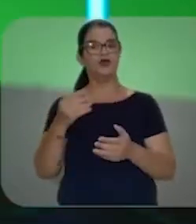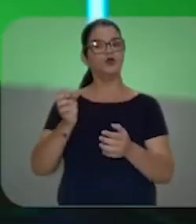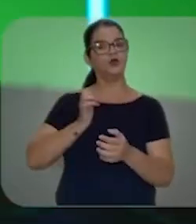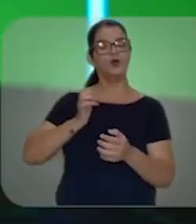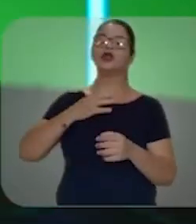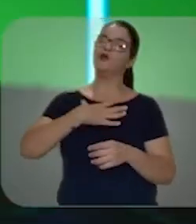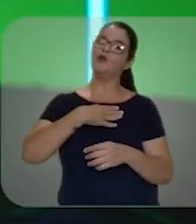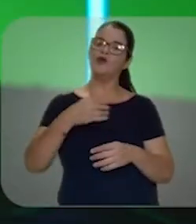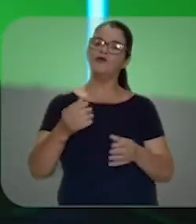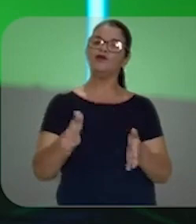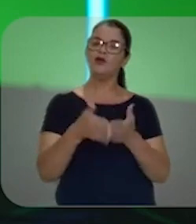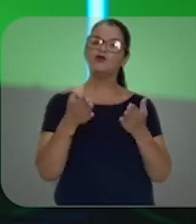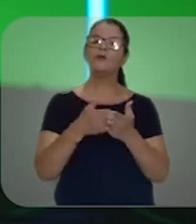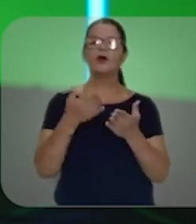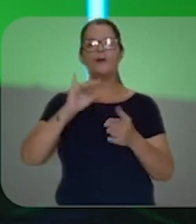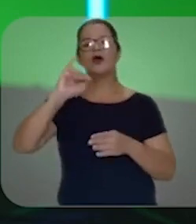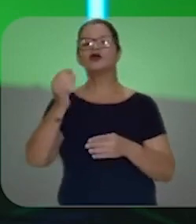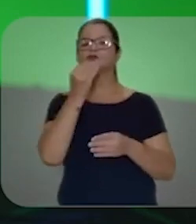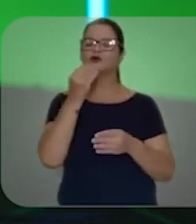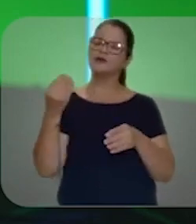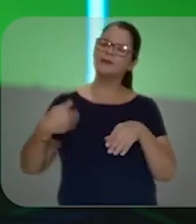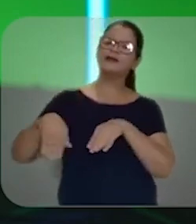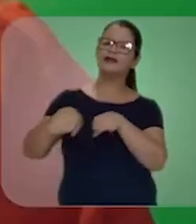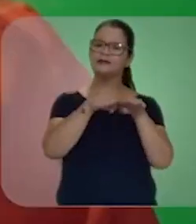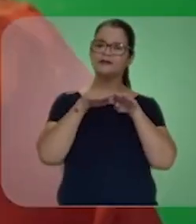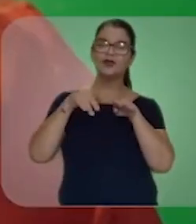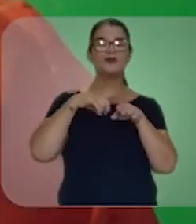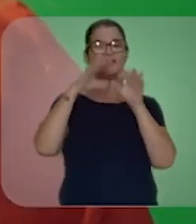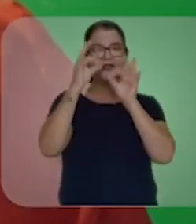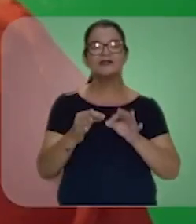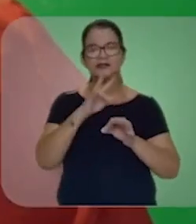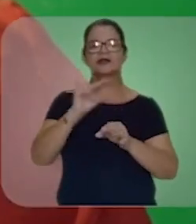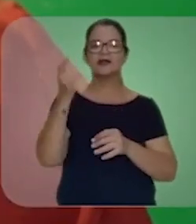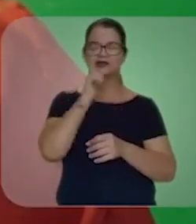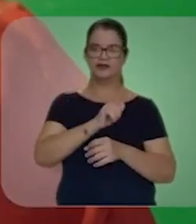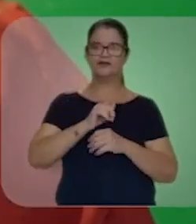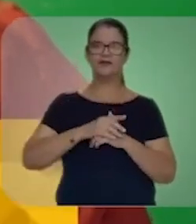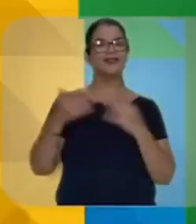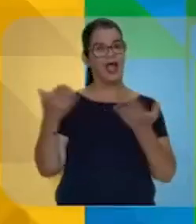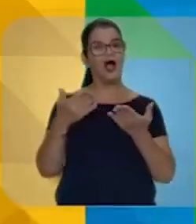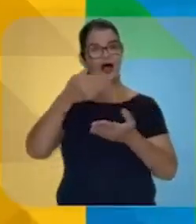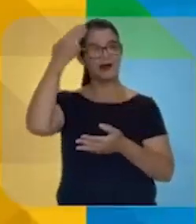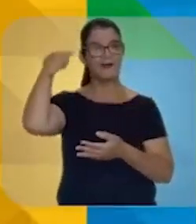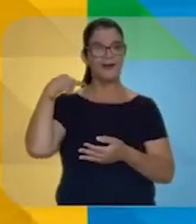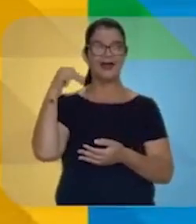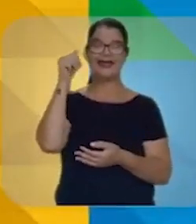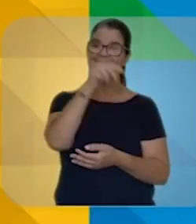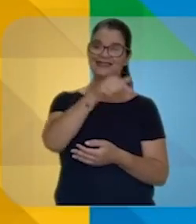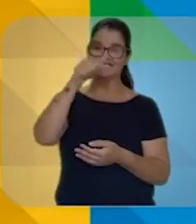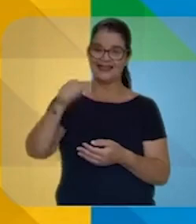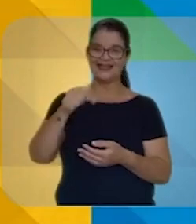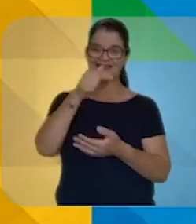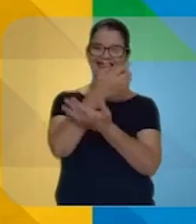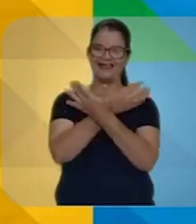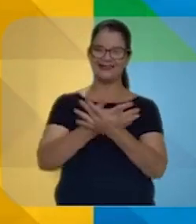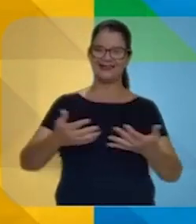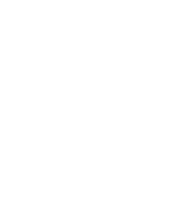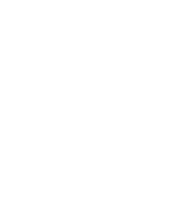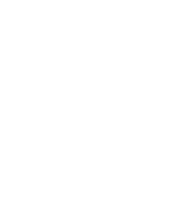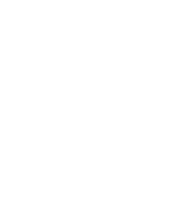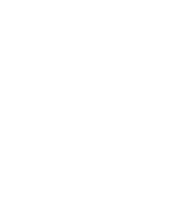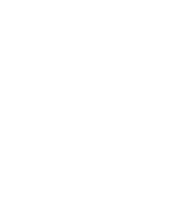e o filho do pobre tendo as mesmas oportunidades. E eu tenho certeza que a gente vai conseguir isso. Agora é Marília Raiz 77.